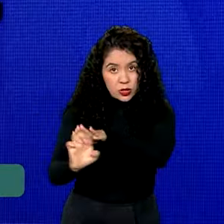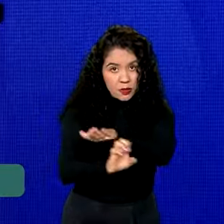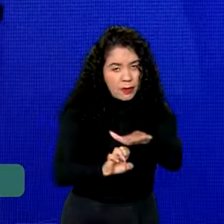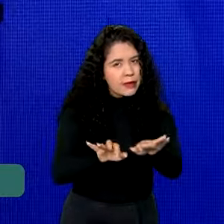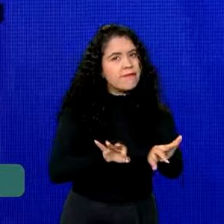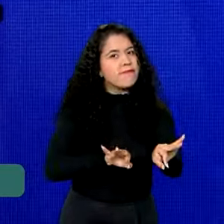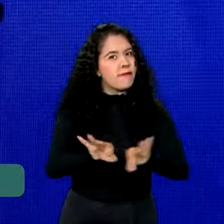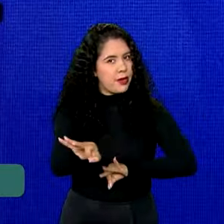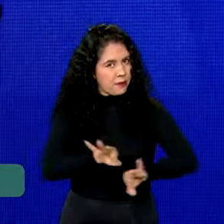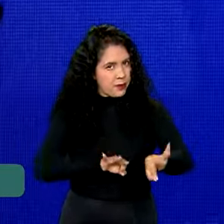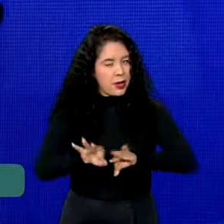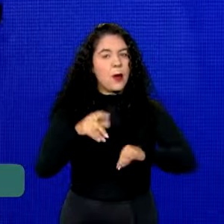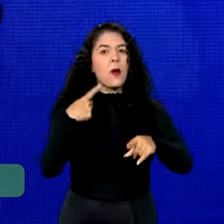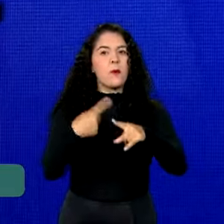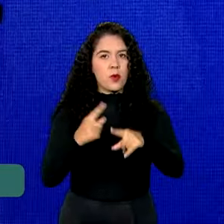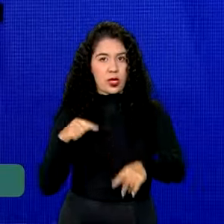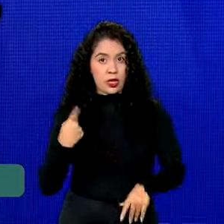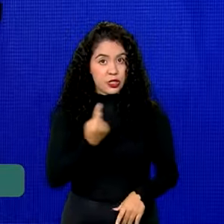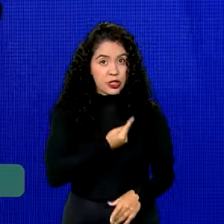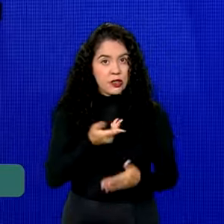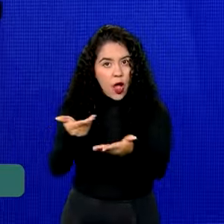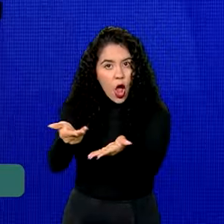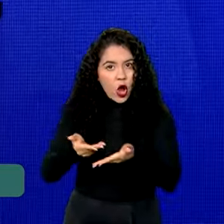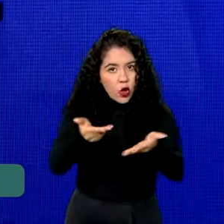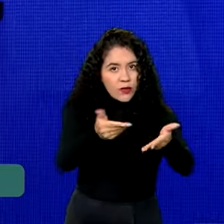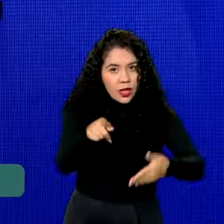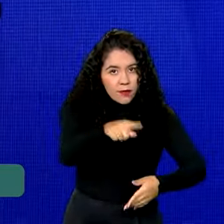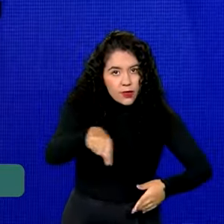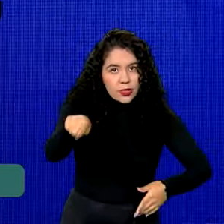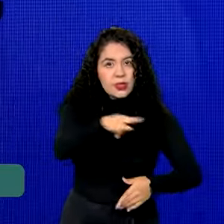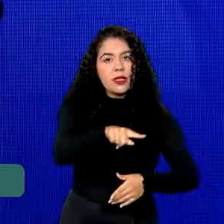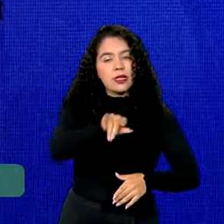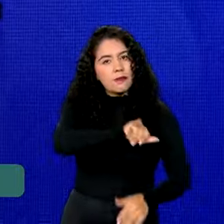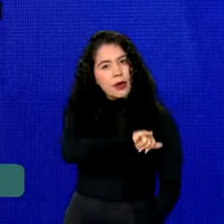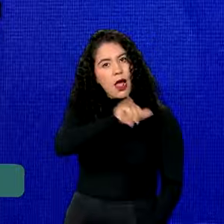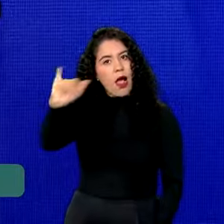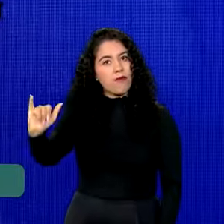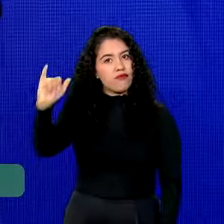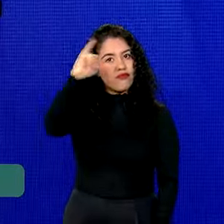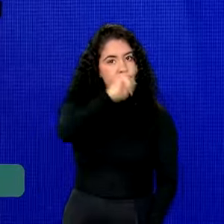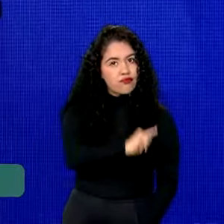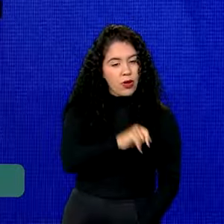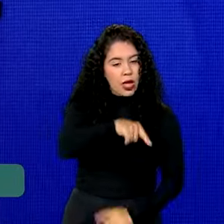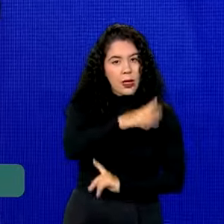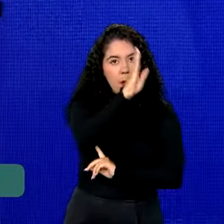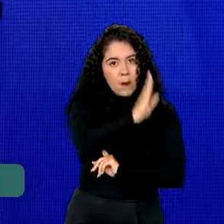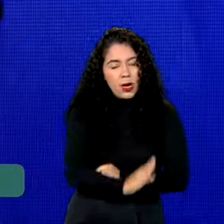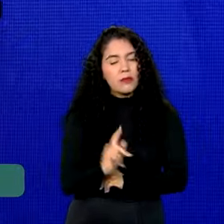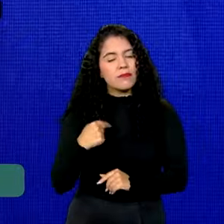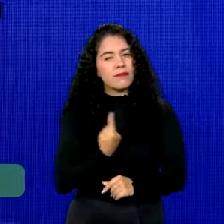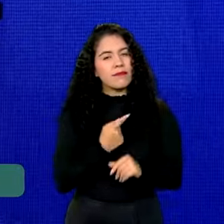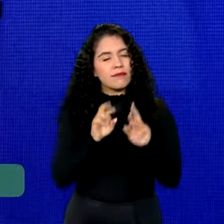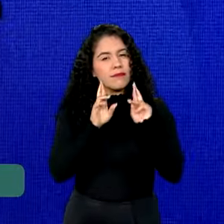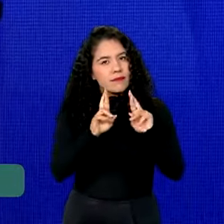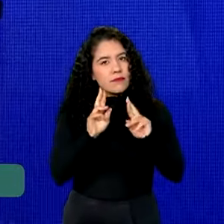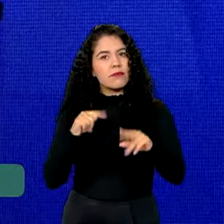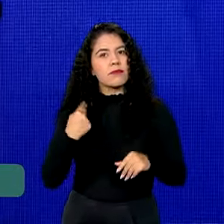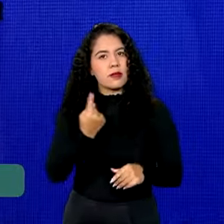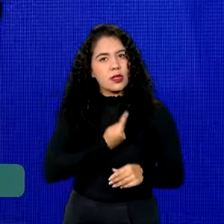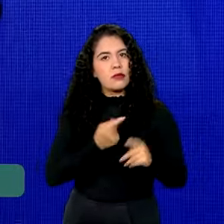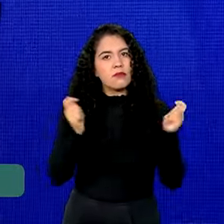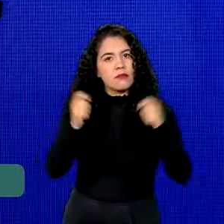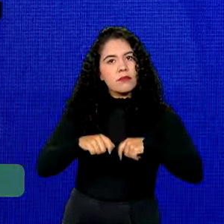nós vamos convidar vocês para ir ao Brasil e eu espero que a gente consiga fazer muitos encontros